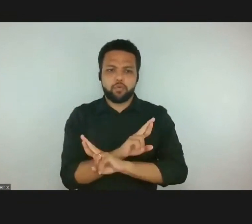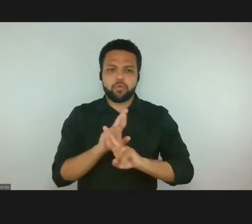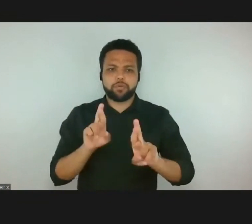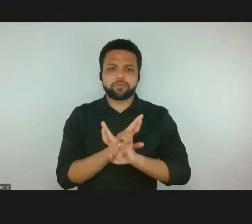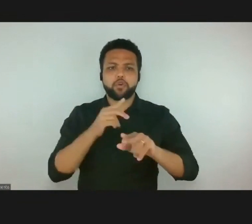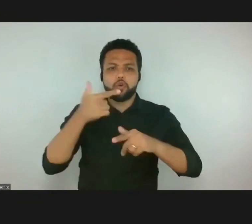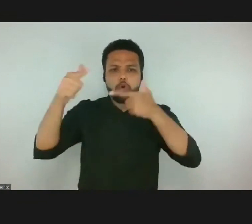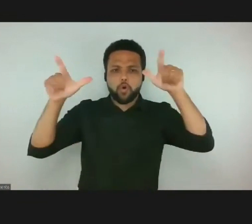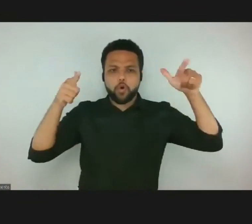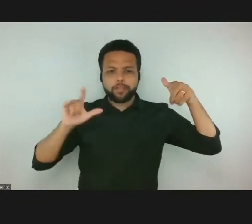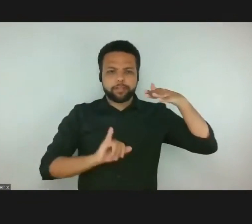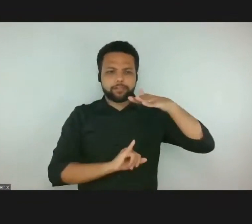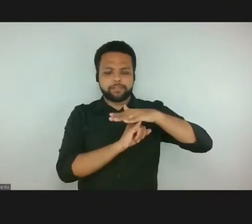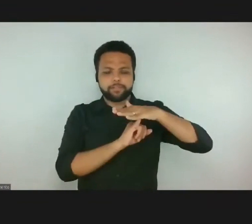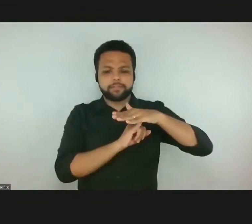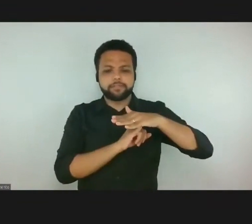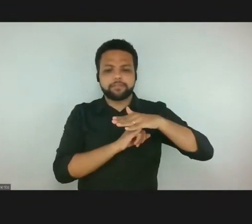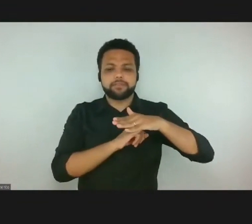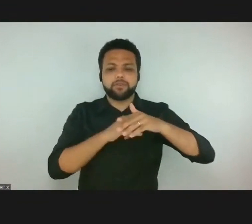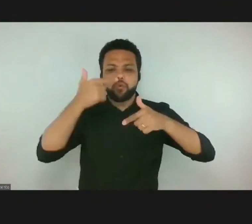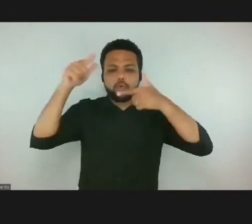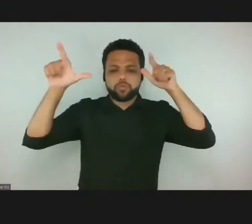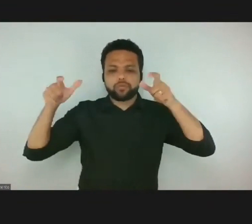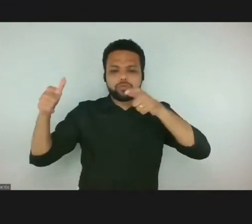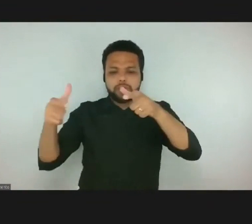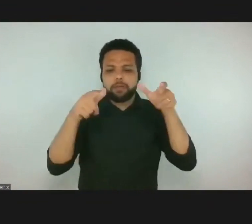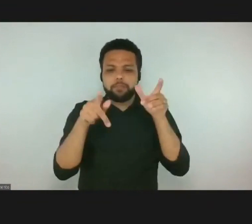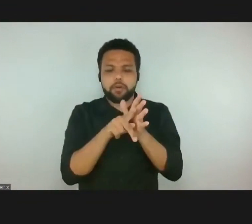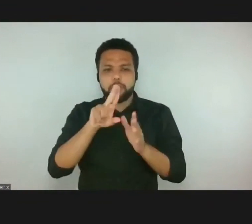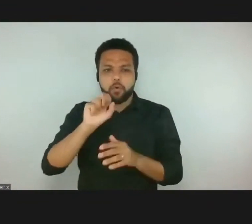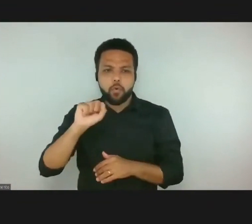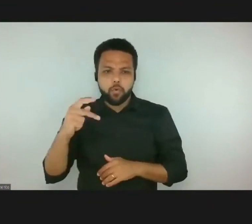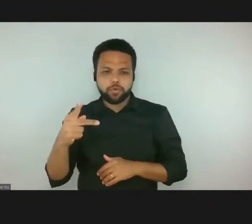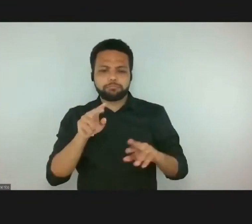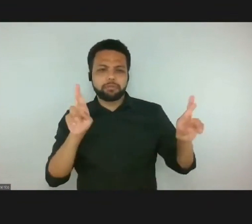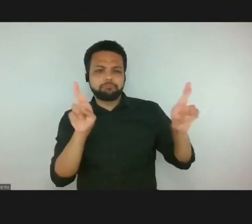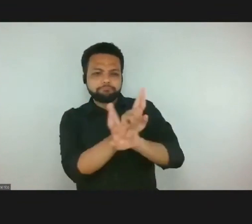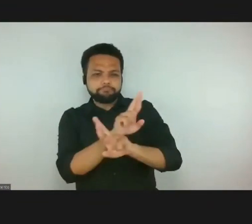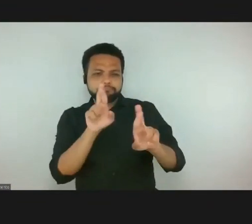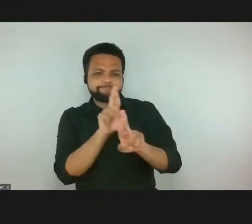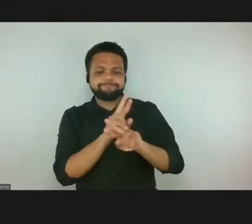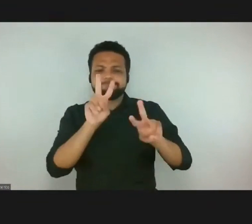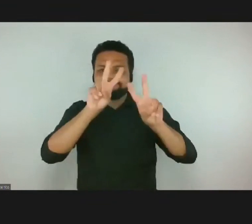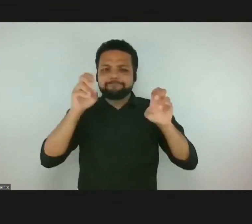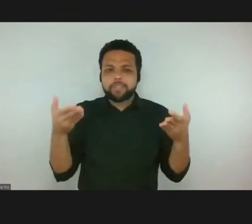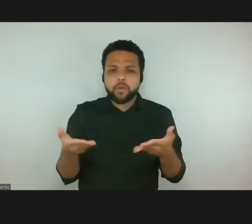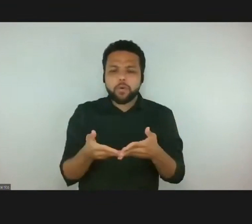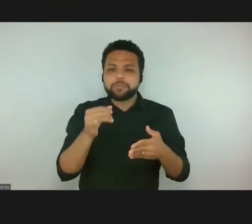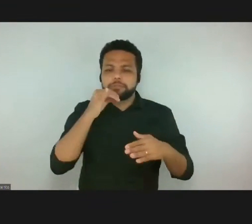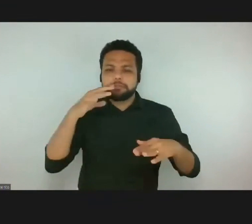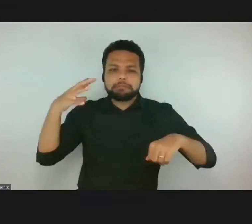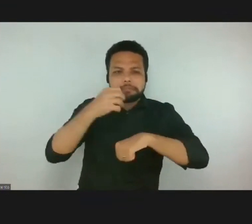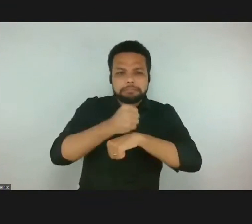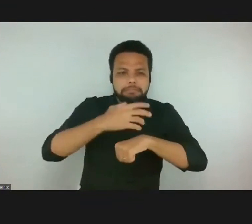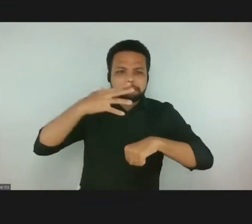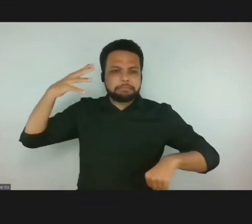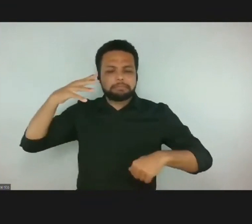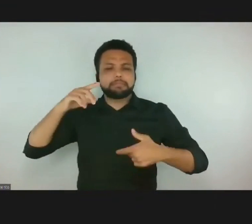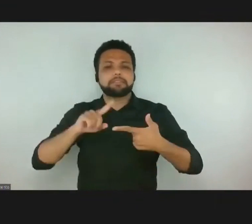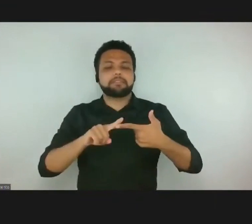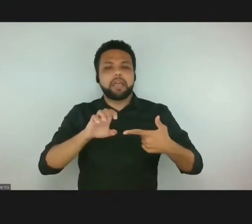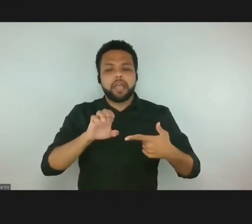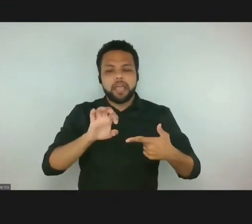instituições, outras unidades da USP, outros museus, tratar questões atuais como a decolonização, etnias, questões de